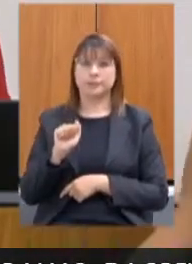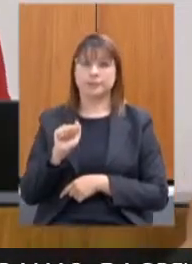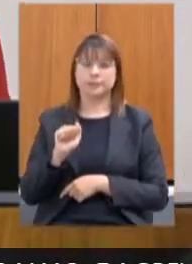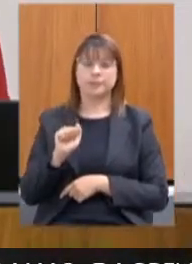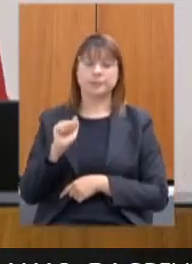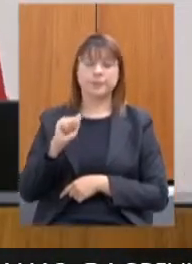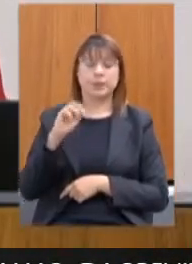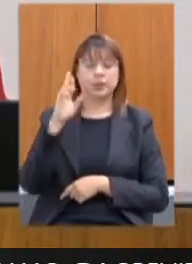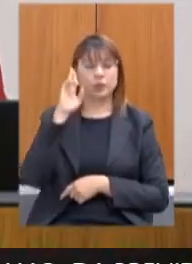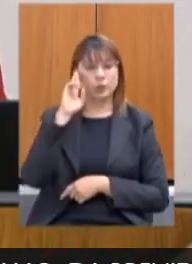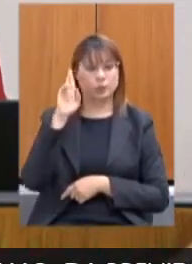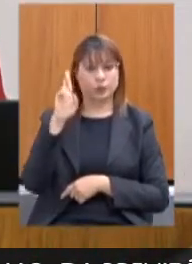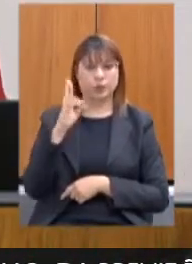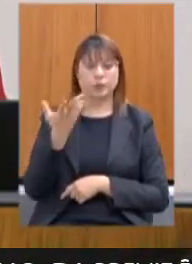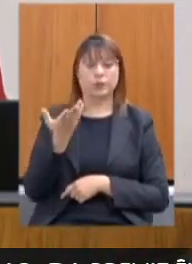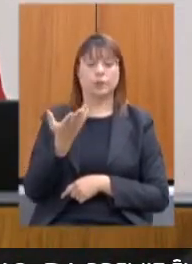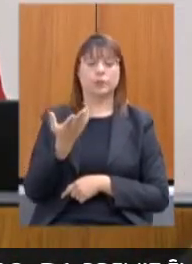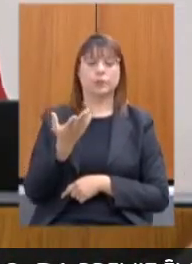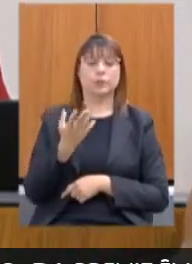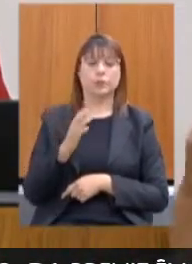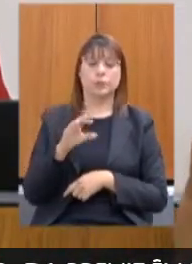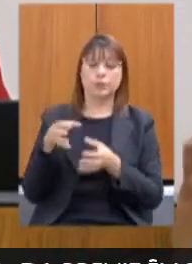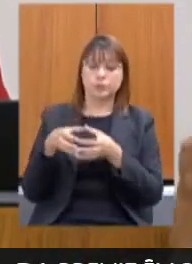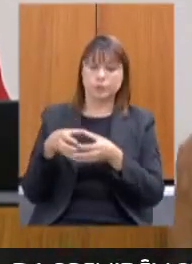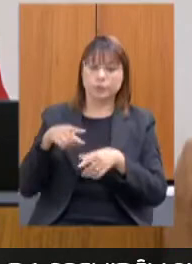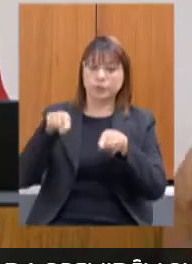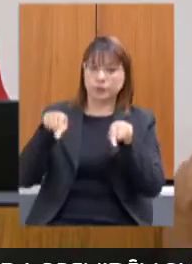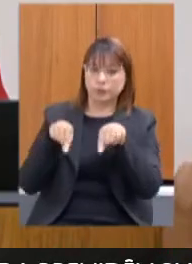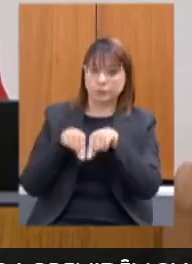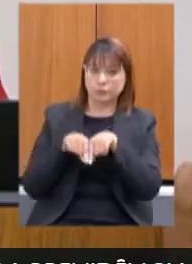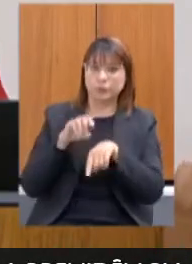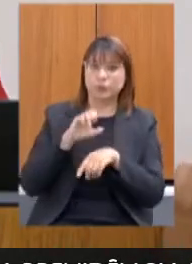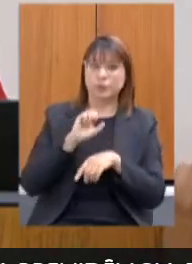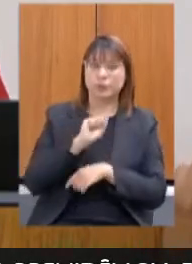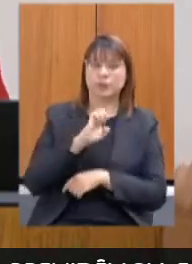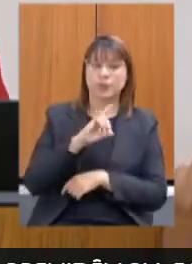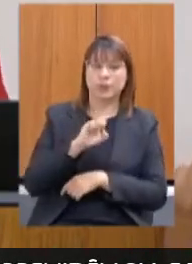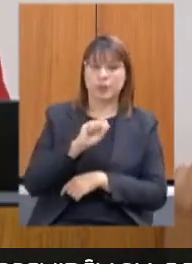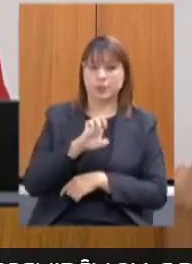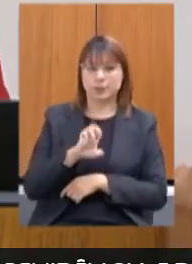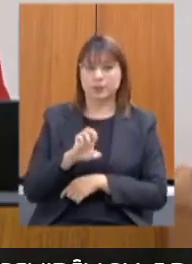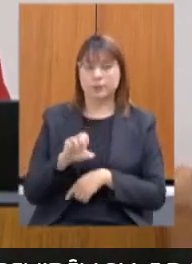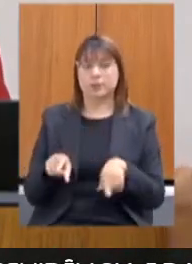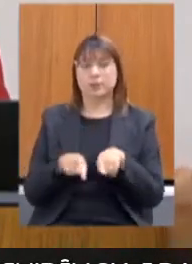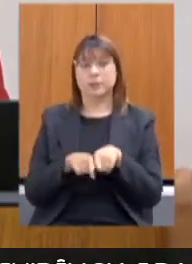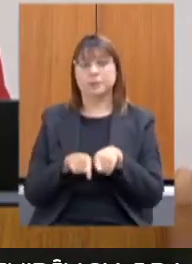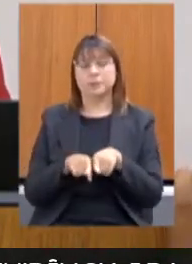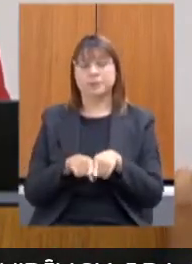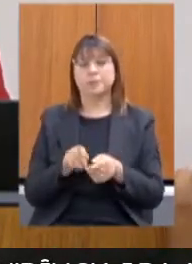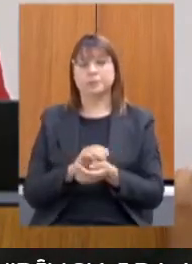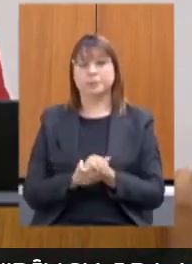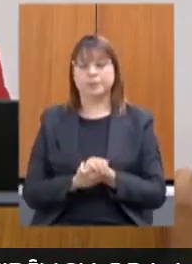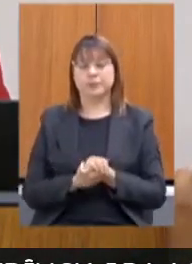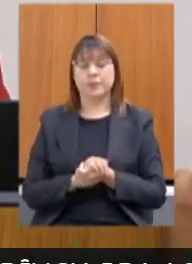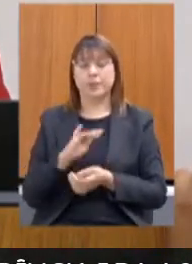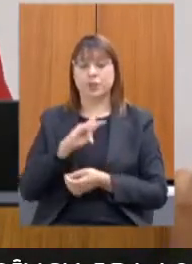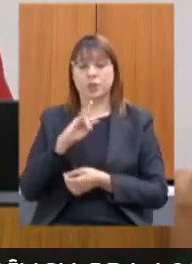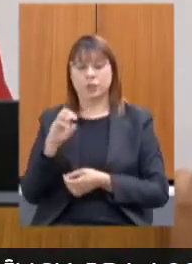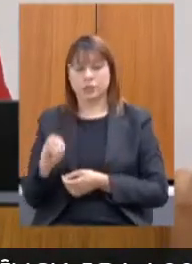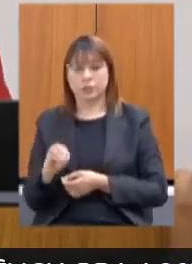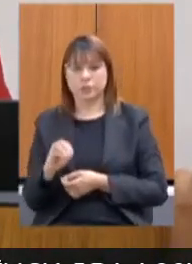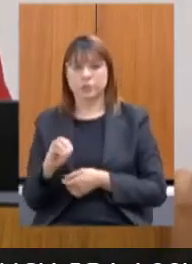chefe de gabinete da CEDESI, de Gustavo Garcia Vieira de Almeida, assessora especial também da CEDESI,